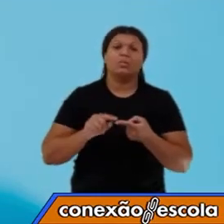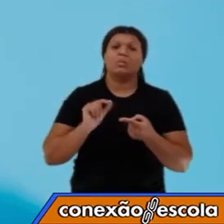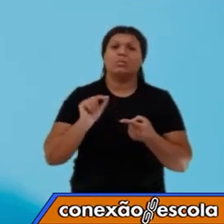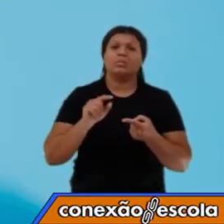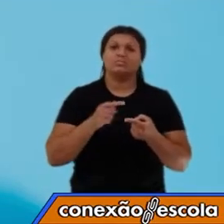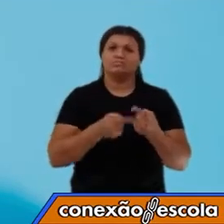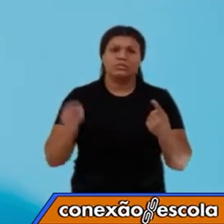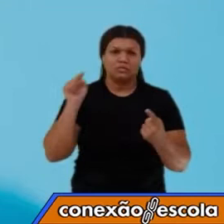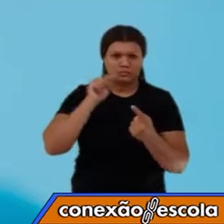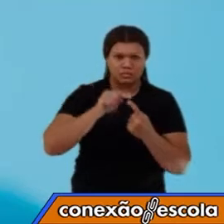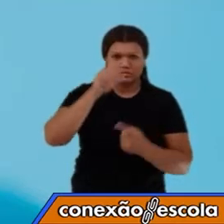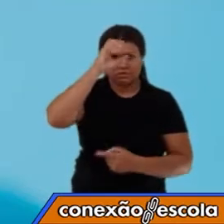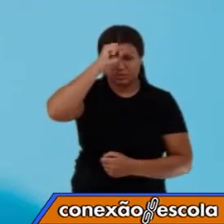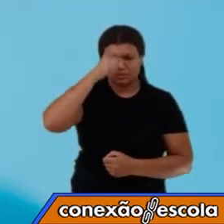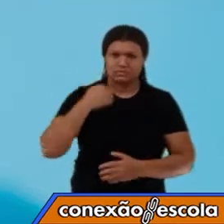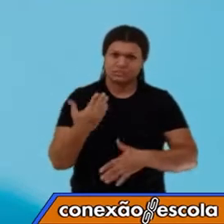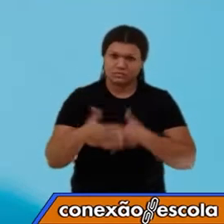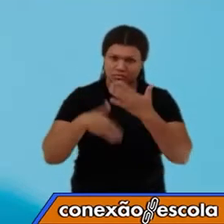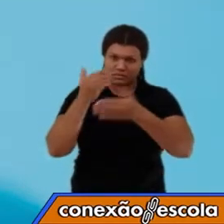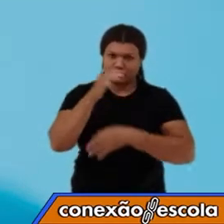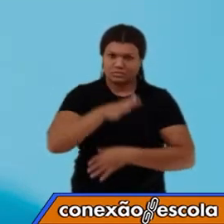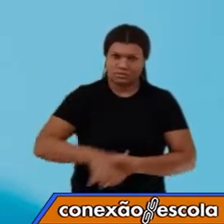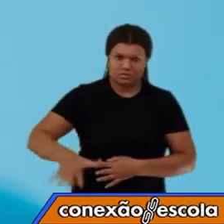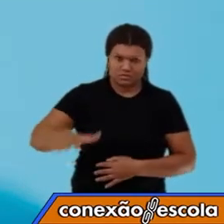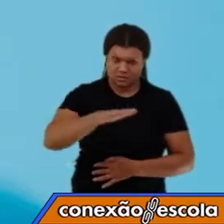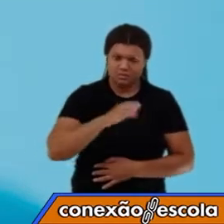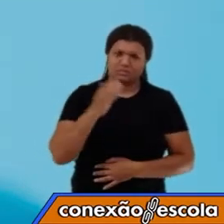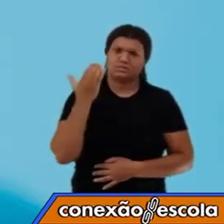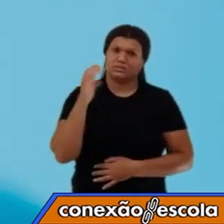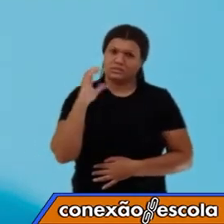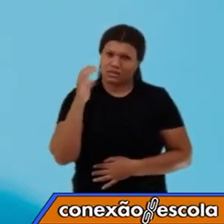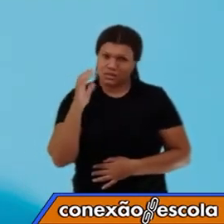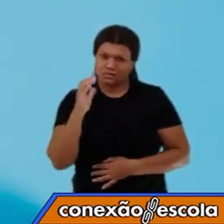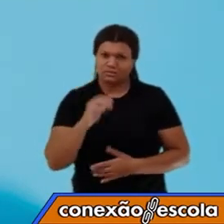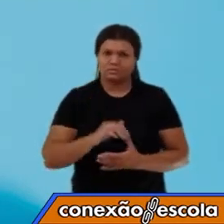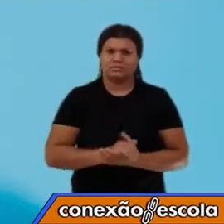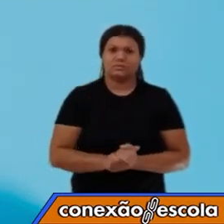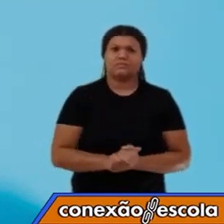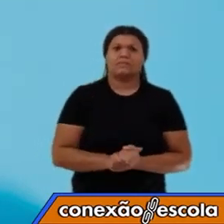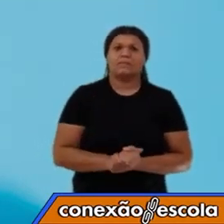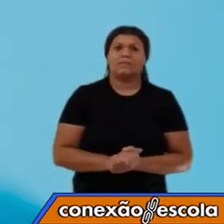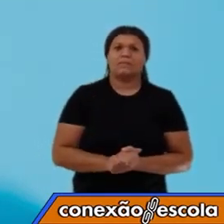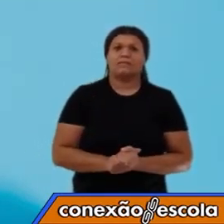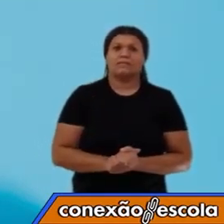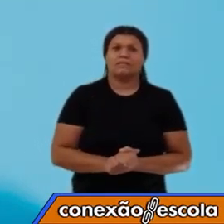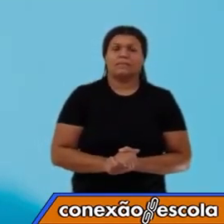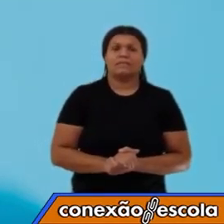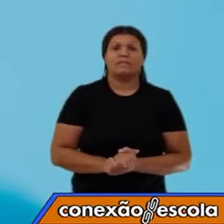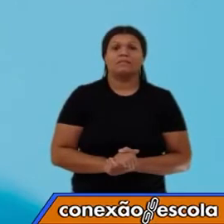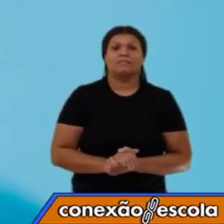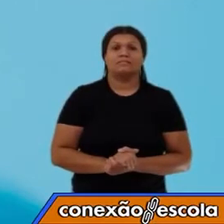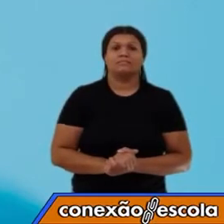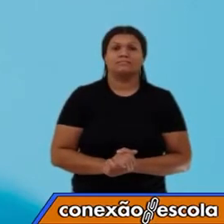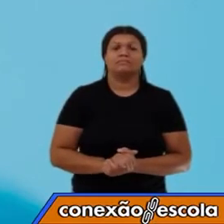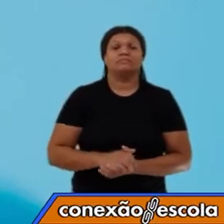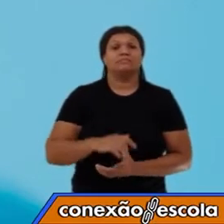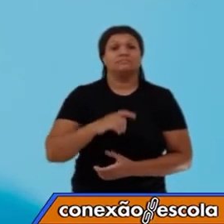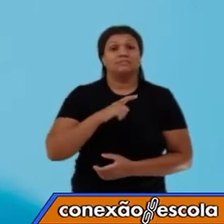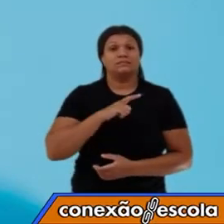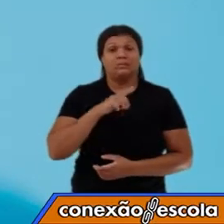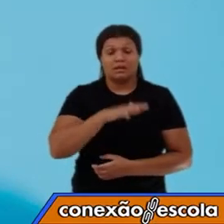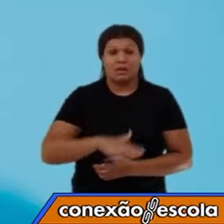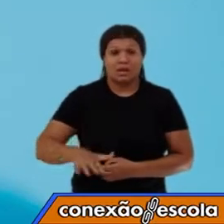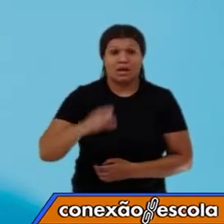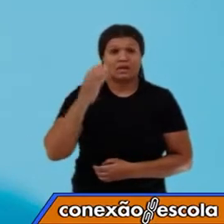objetivos de aprendizagem e desenvolvimento do campo das ciências, da natureza e da língua portuguesa, no que tange às ciências da